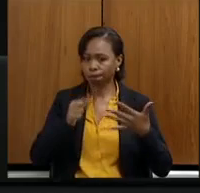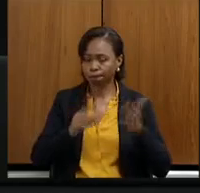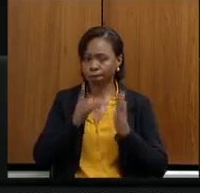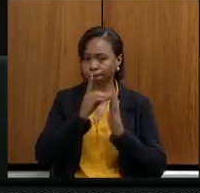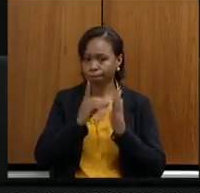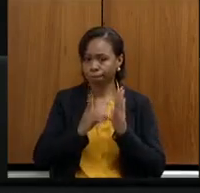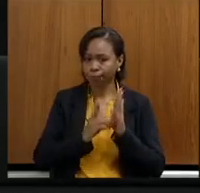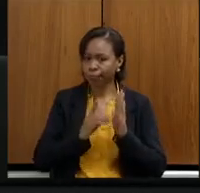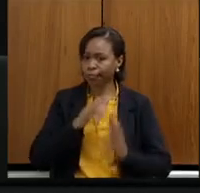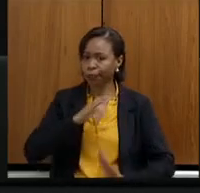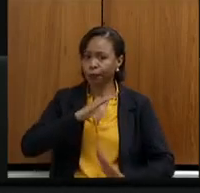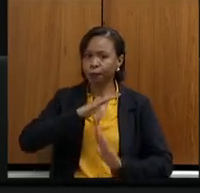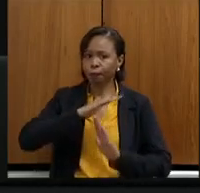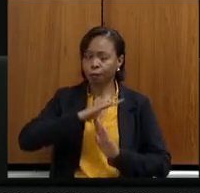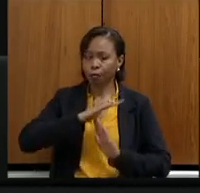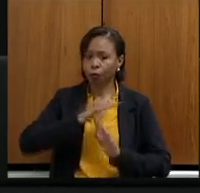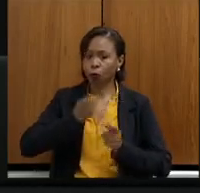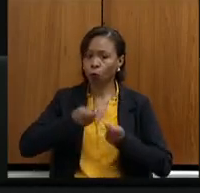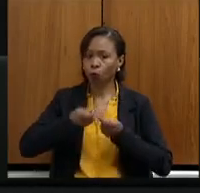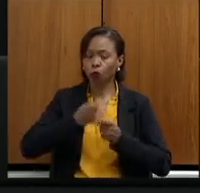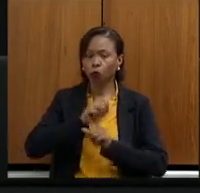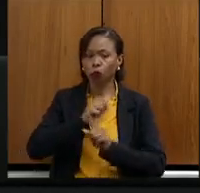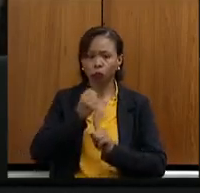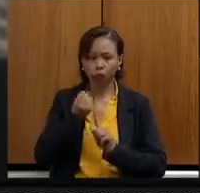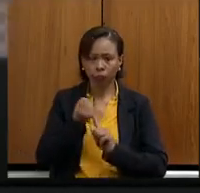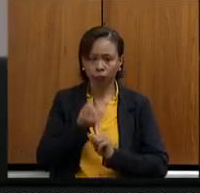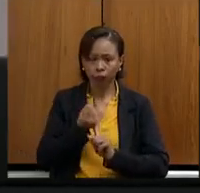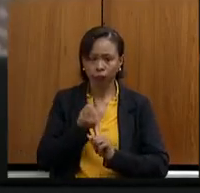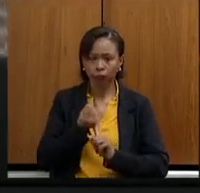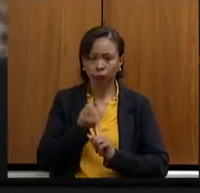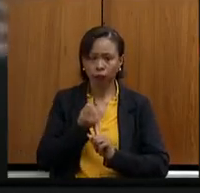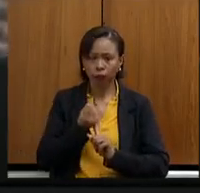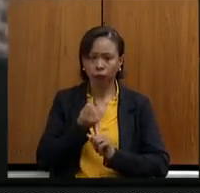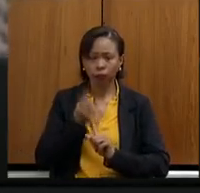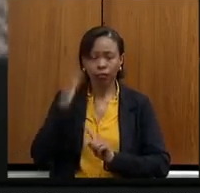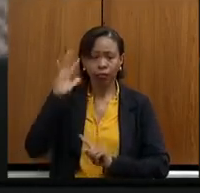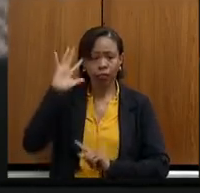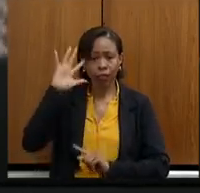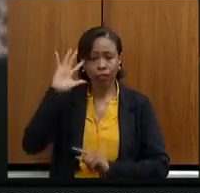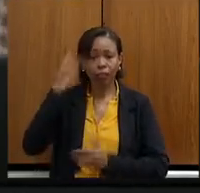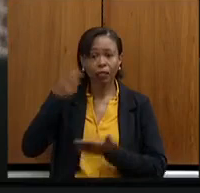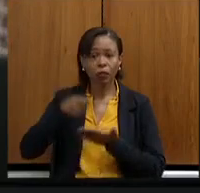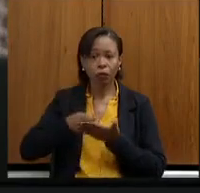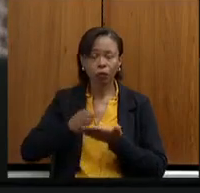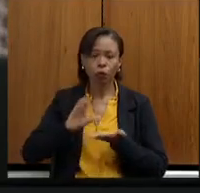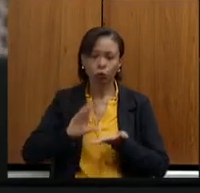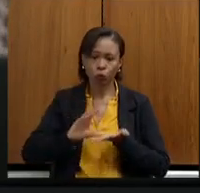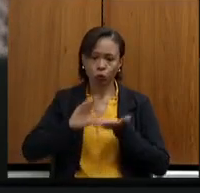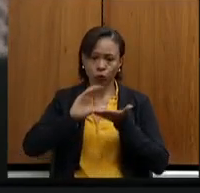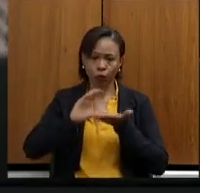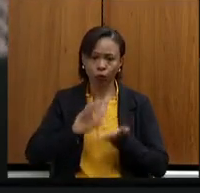limitam a participação e o controle social nas decisões do Conselho.